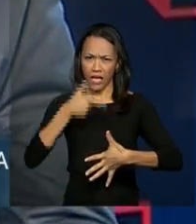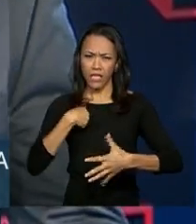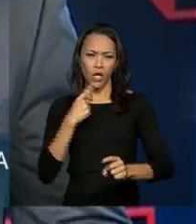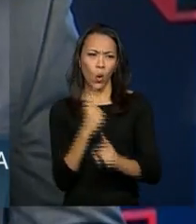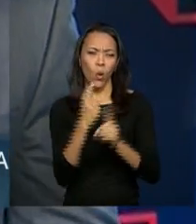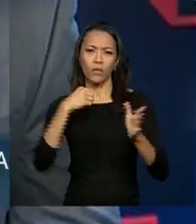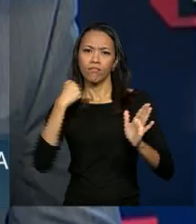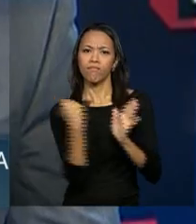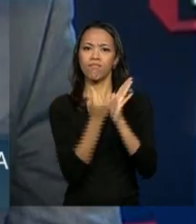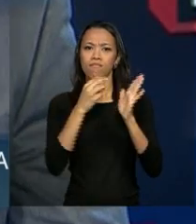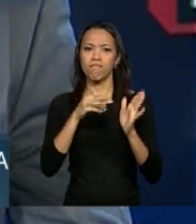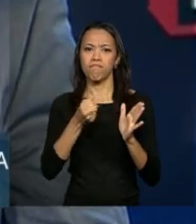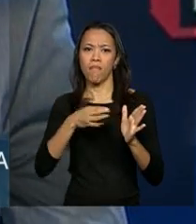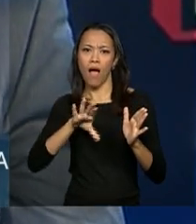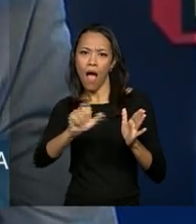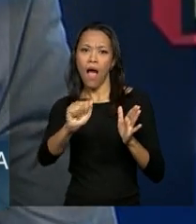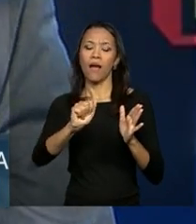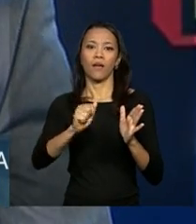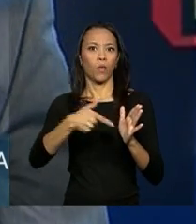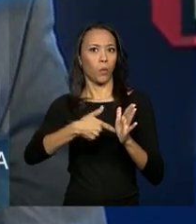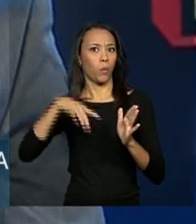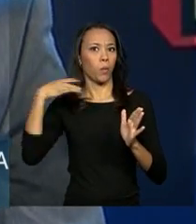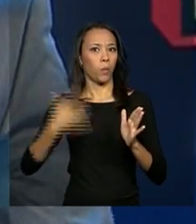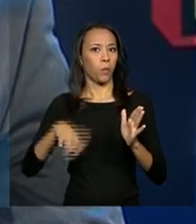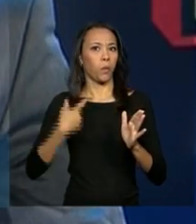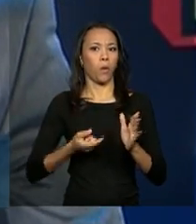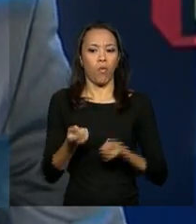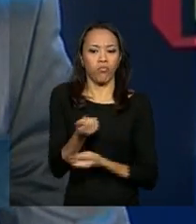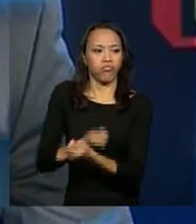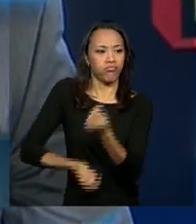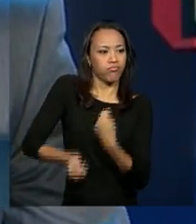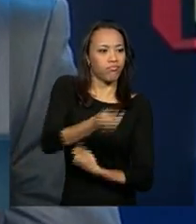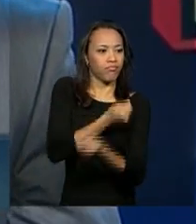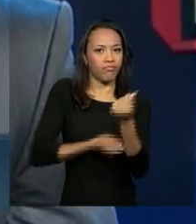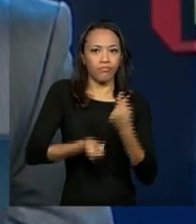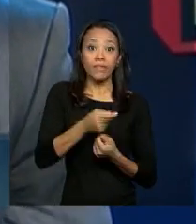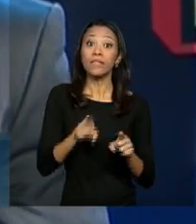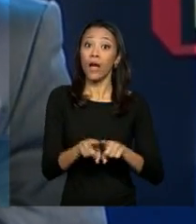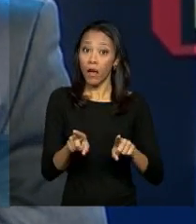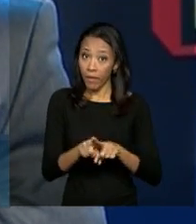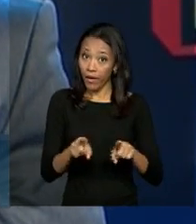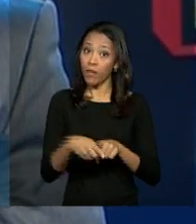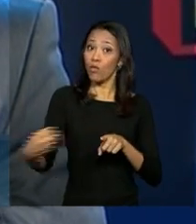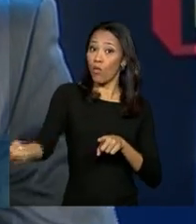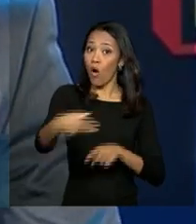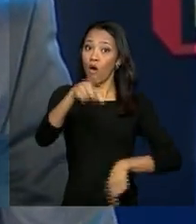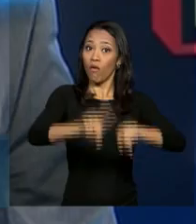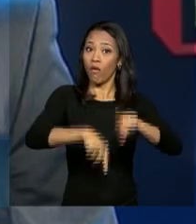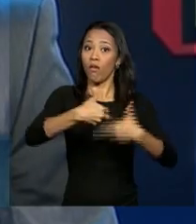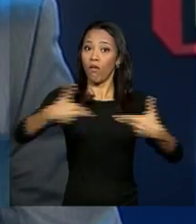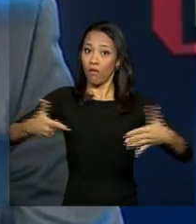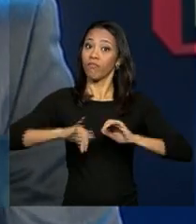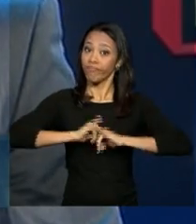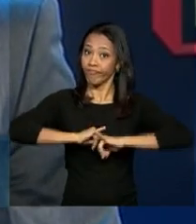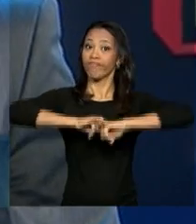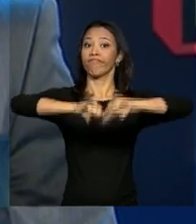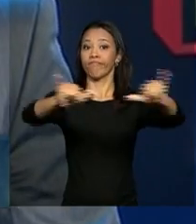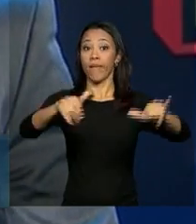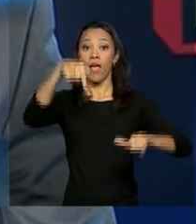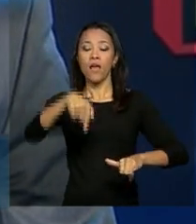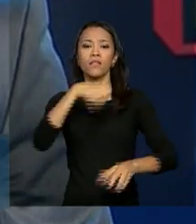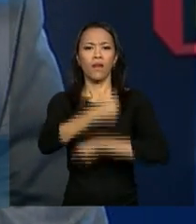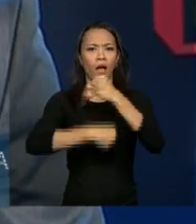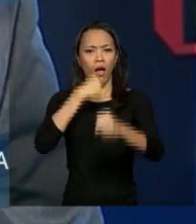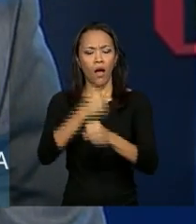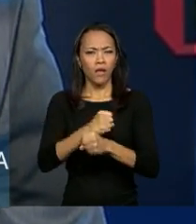revendedores, distribuidores e geram muitos negócios. E além disso, tem lançamentos de novos produtos. Só para você ter uma ideia, esse ano